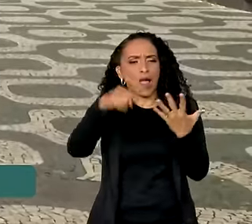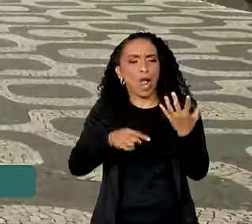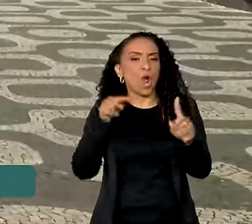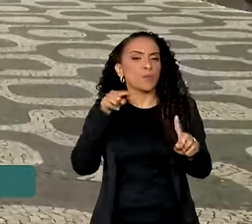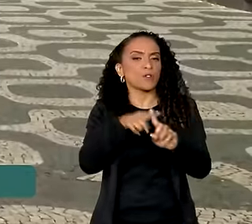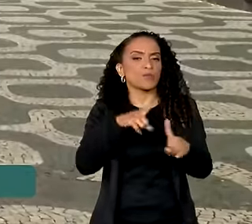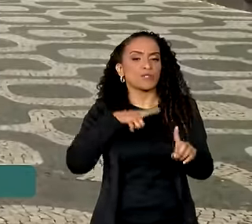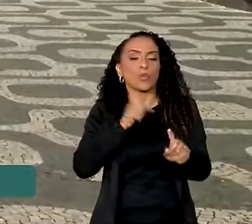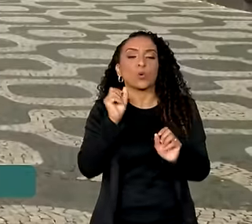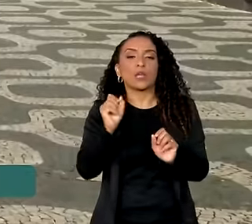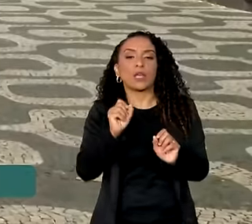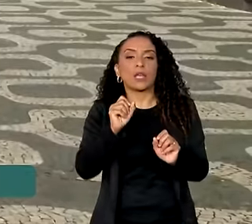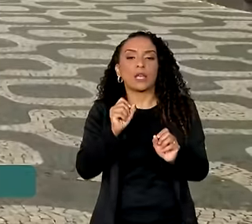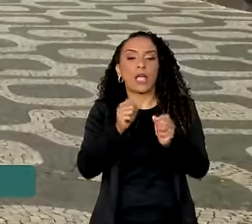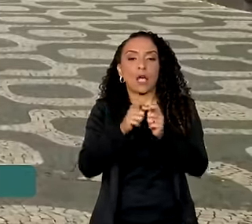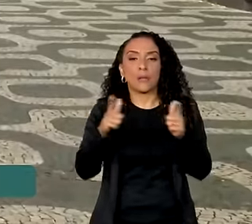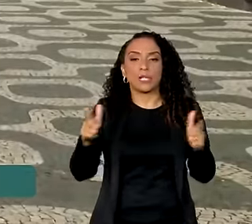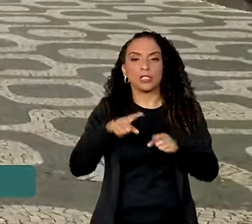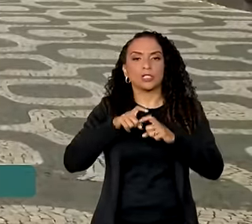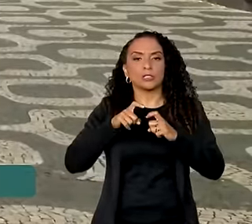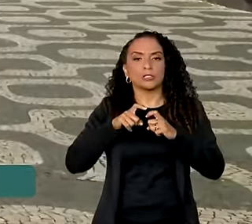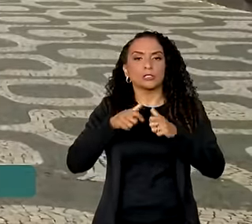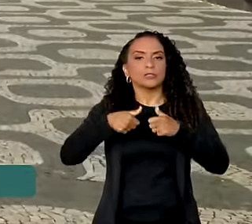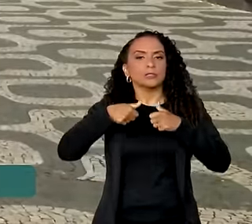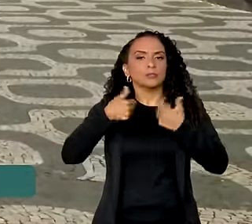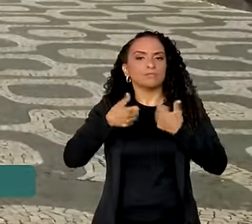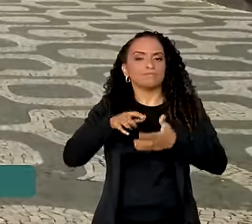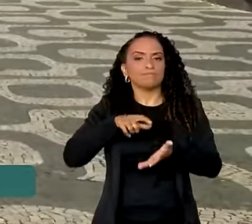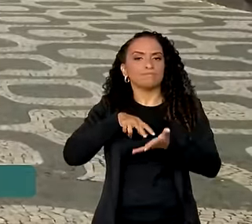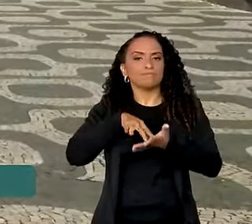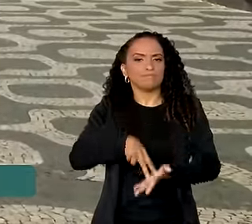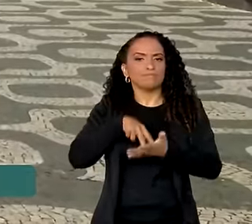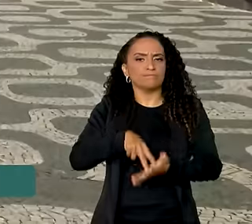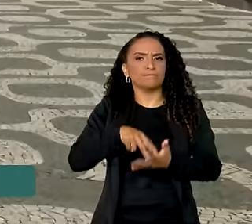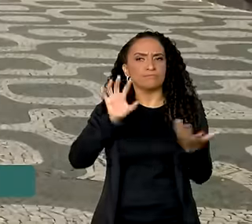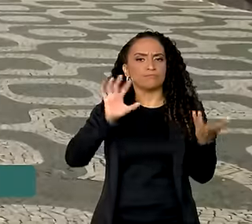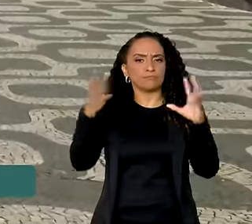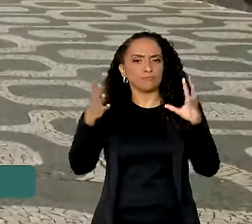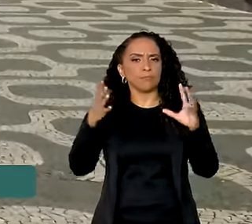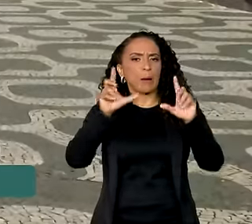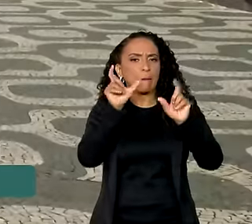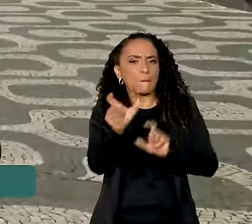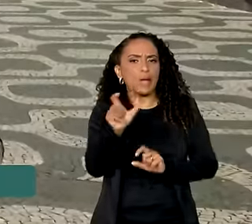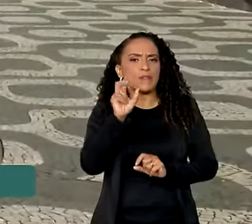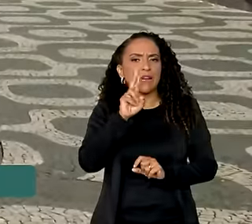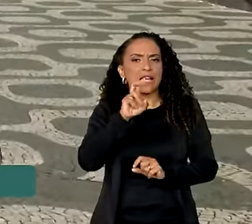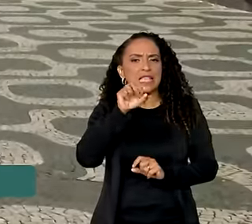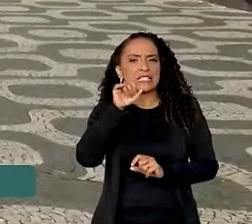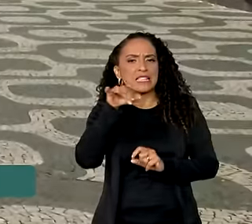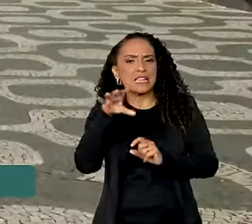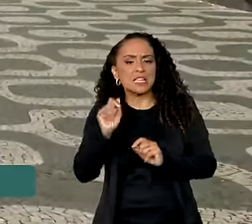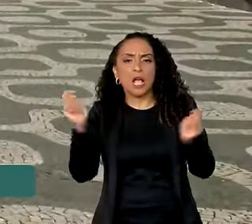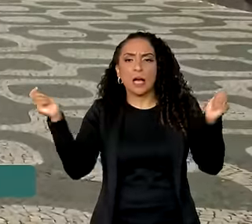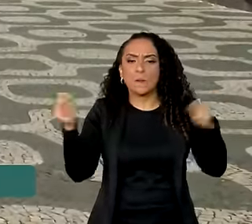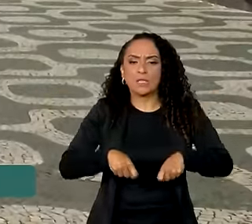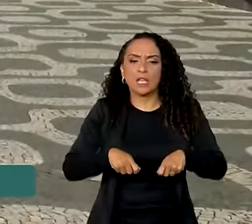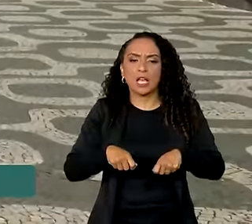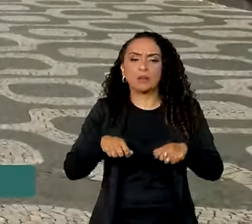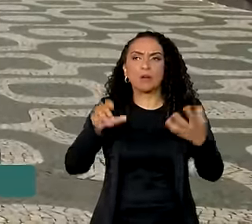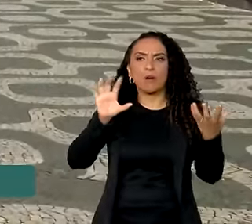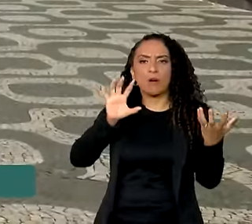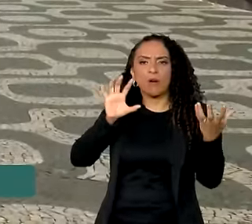Entre eles, o de aumentar a resiliência climática. Essa é uma palavra que a gente tem ouvido bastante, mas significa o quê? A capacidade de um